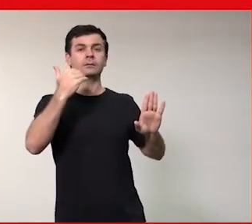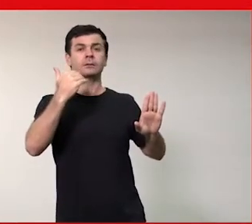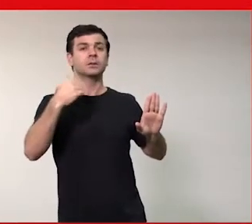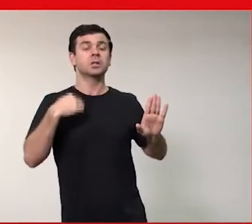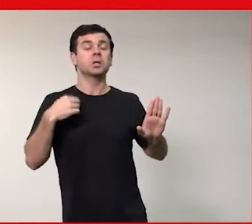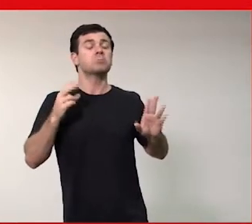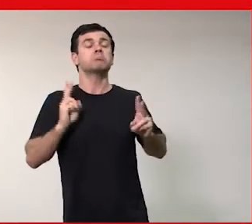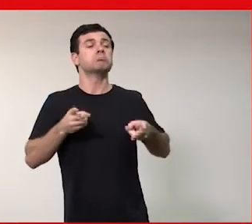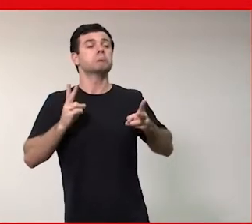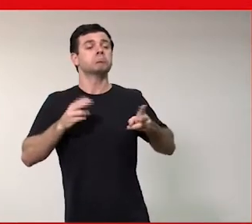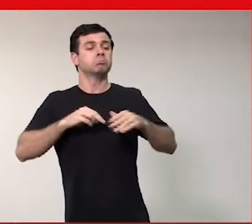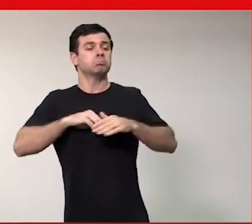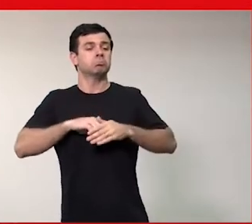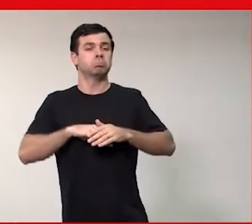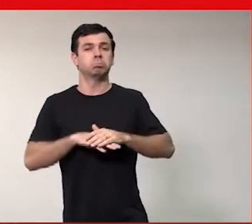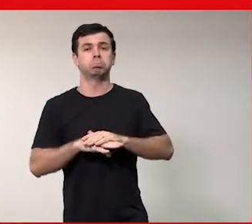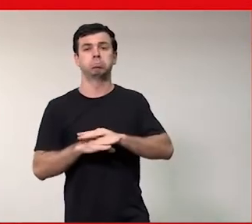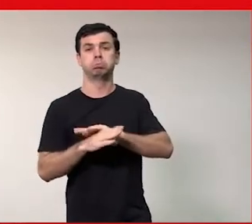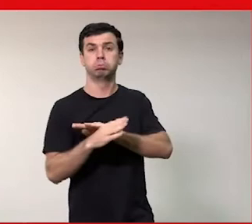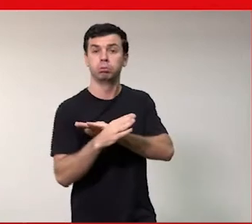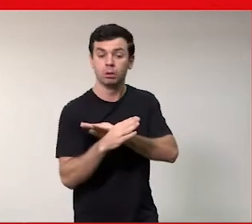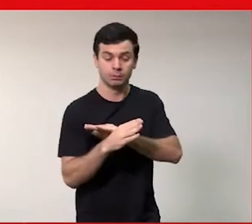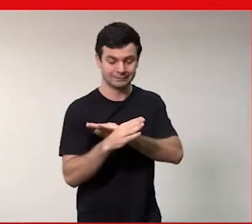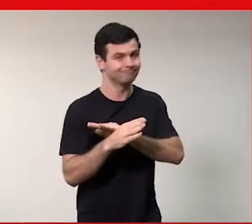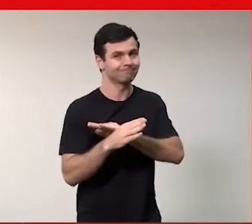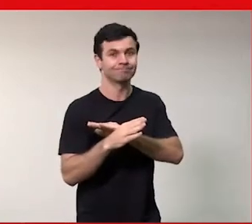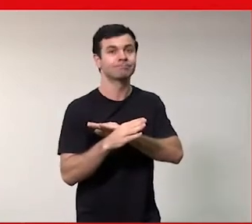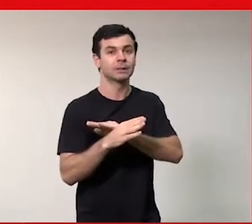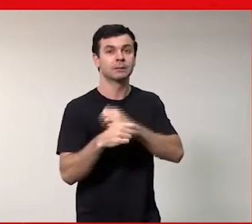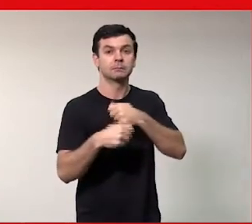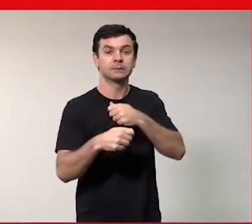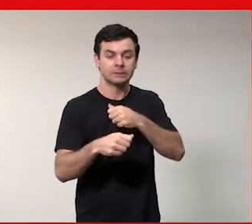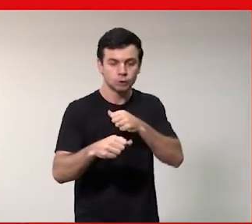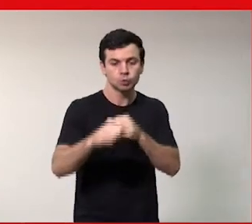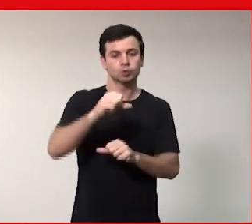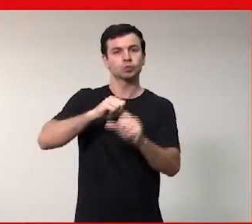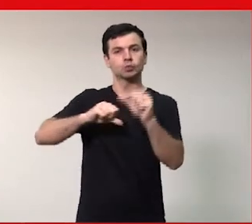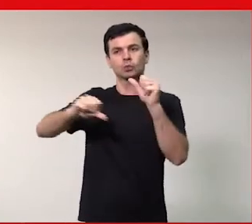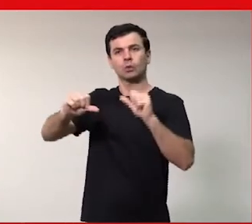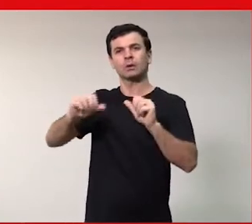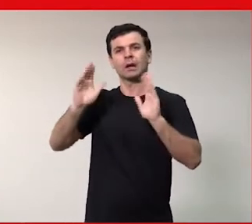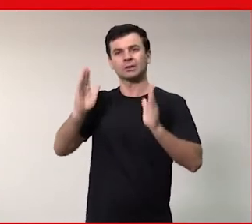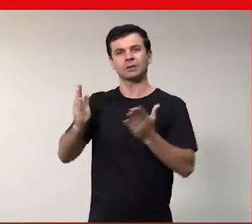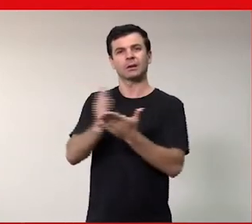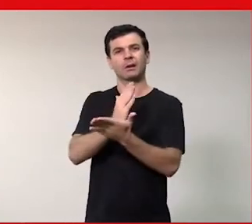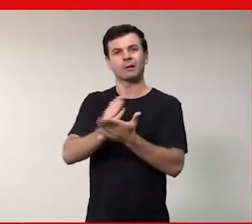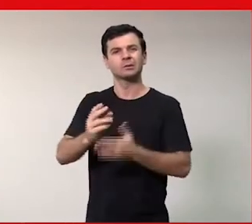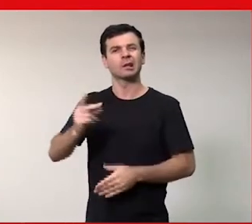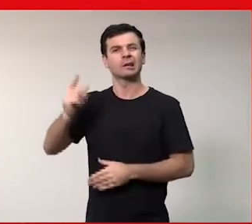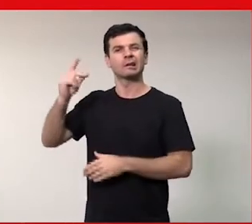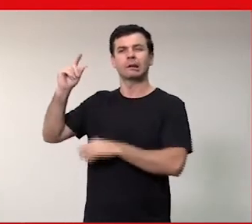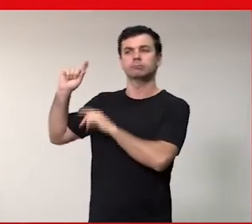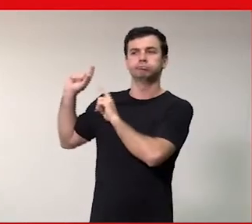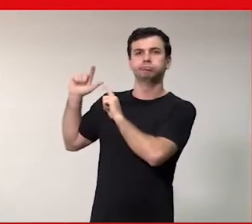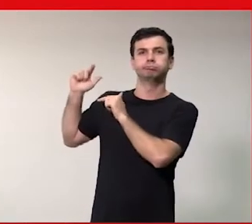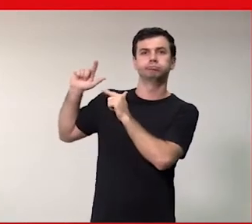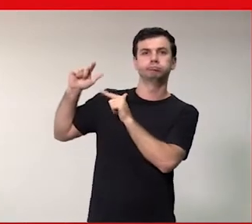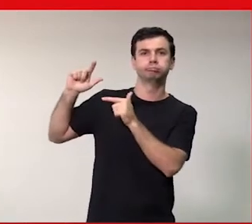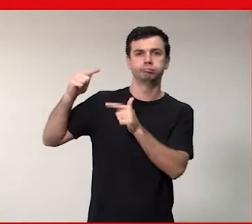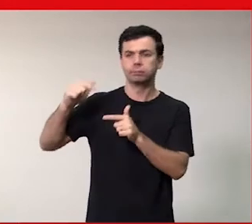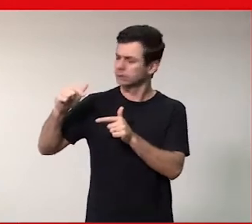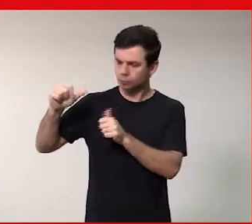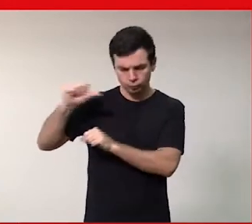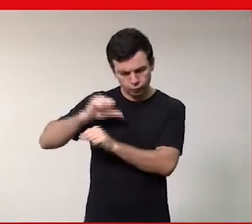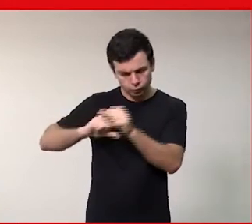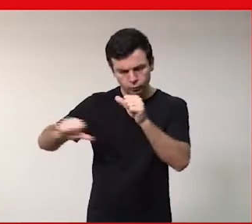ponto então eu tenho que desconstruir todos esses vieses que foram construídos a partir disso e um dos caminhos